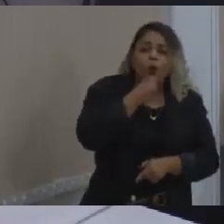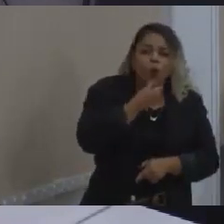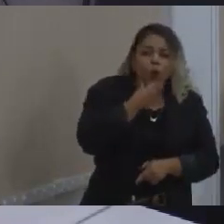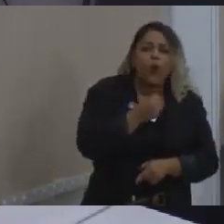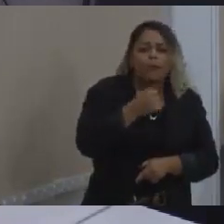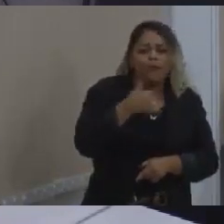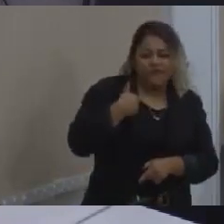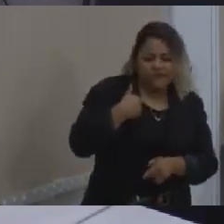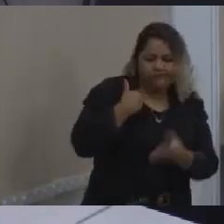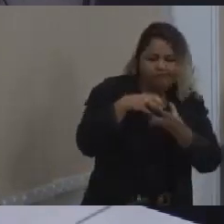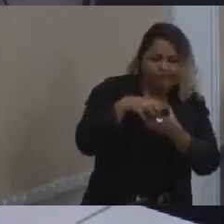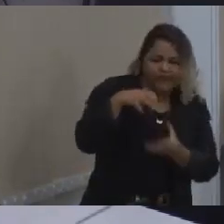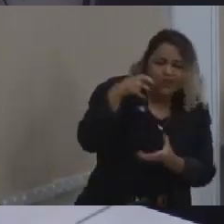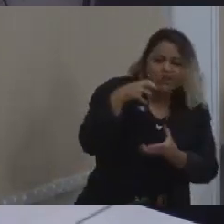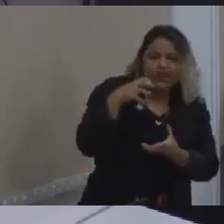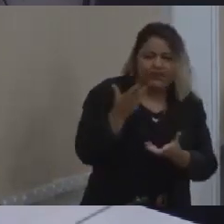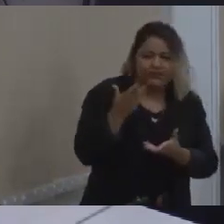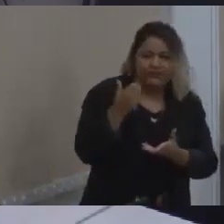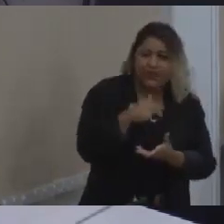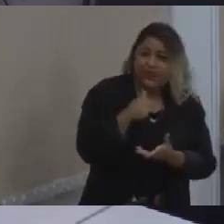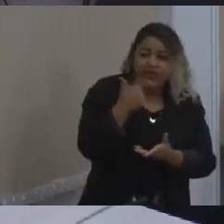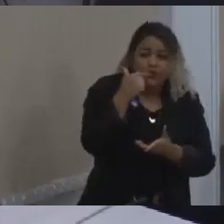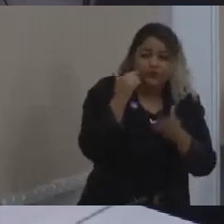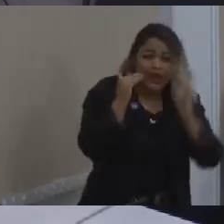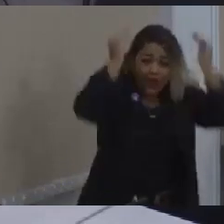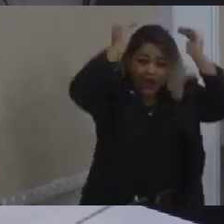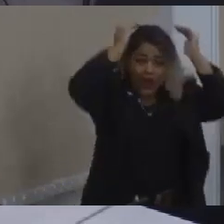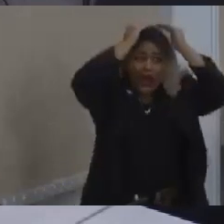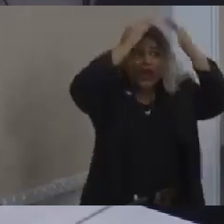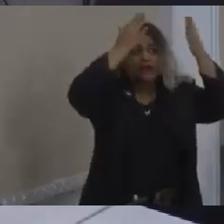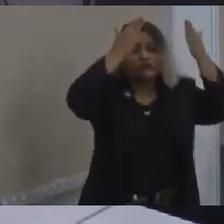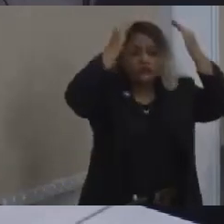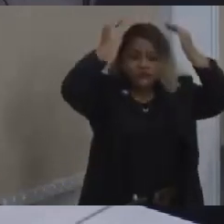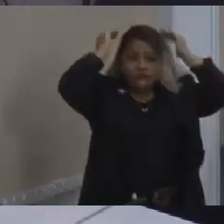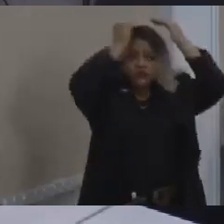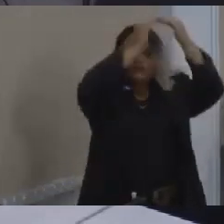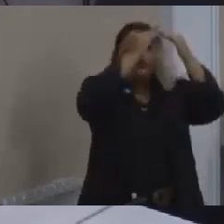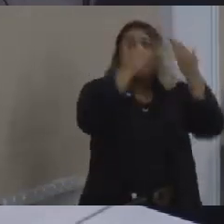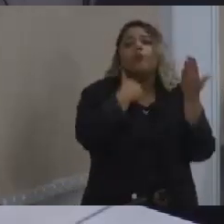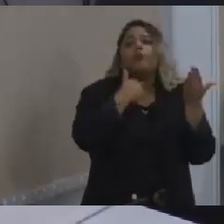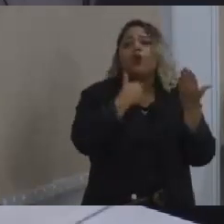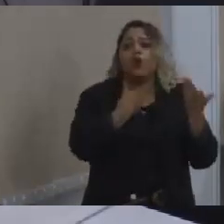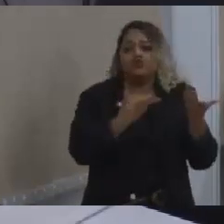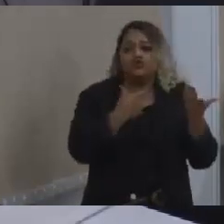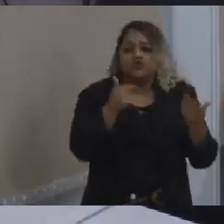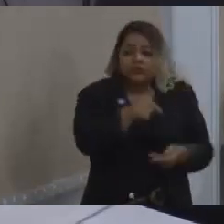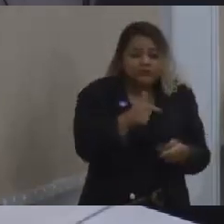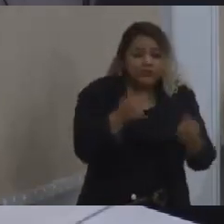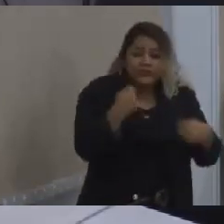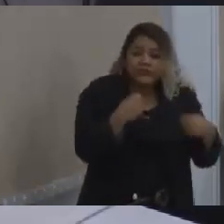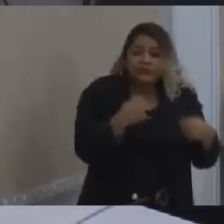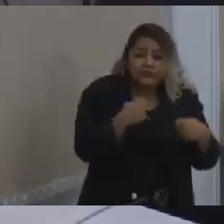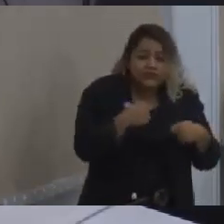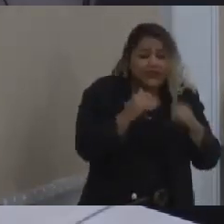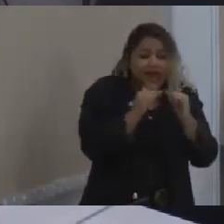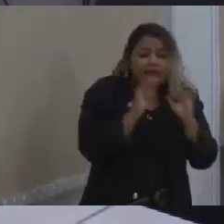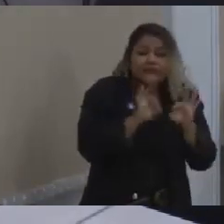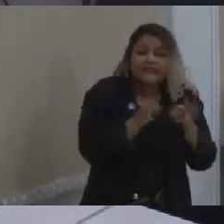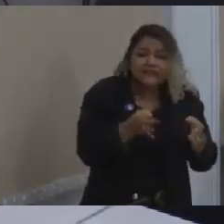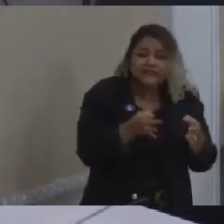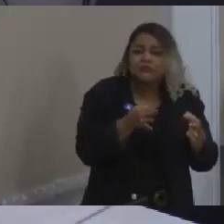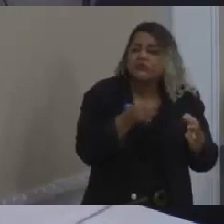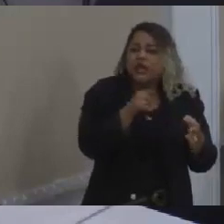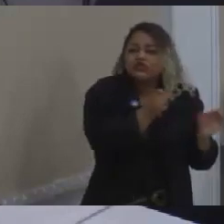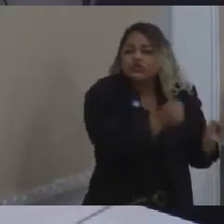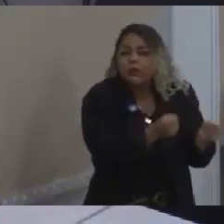estar sendo encaminhado e que tem organização suficiente para morar em uma casa simples, mas que seja digna, a gente não tem lugar para